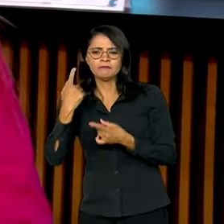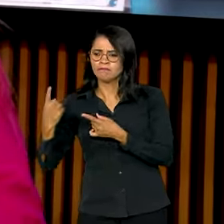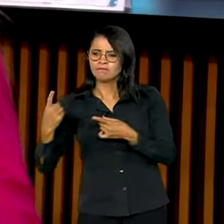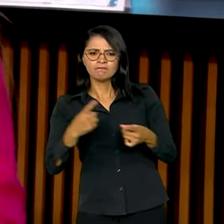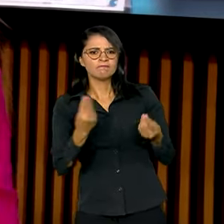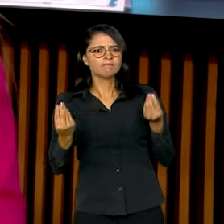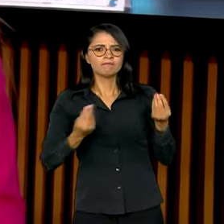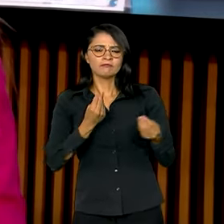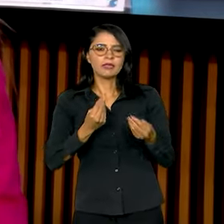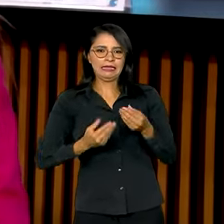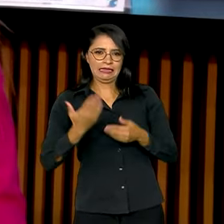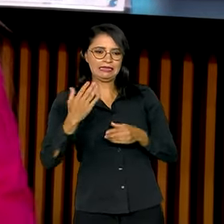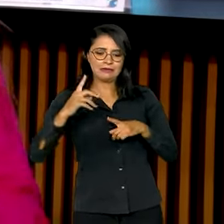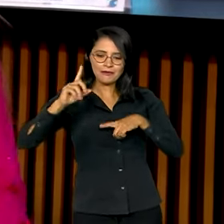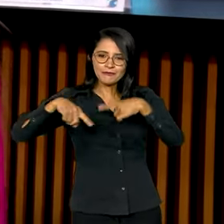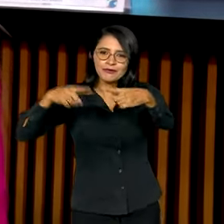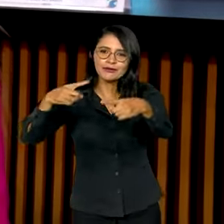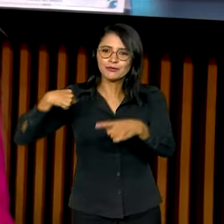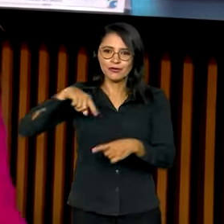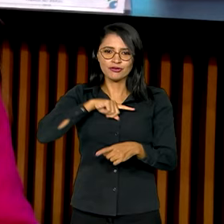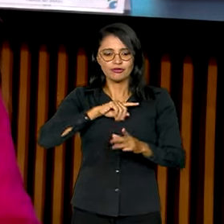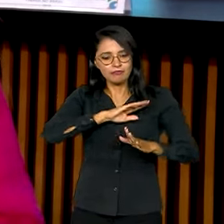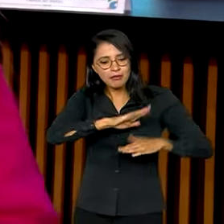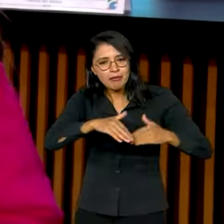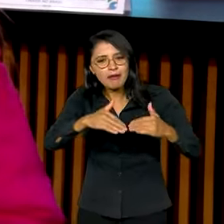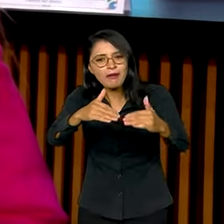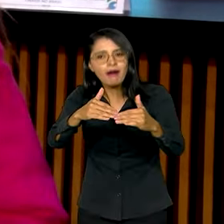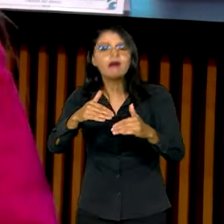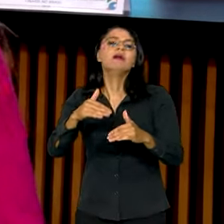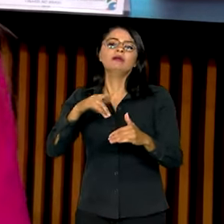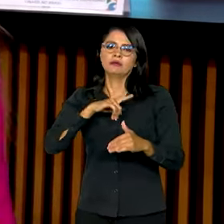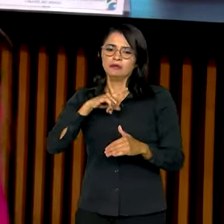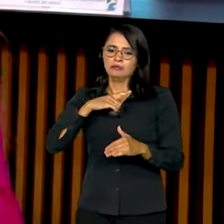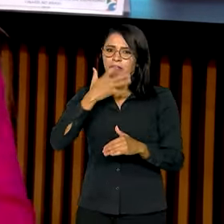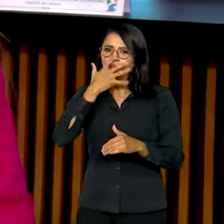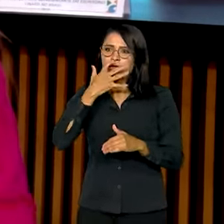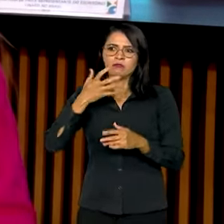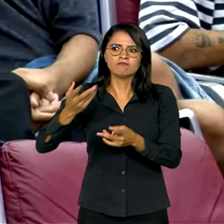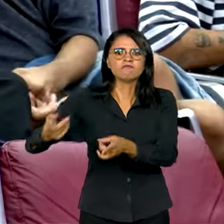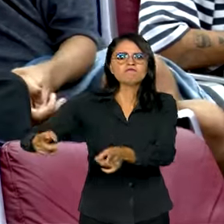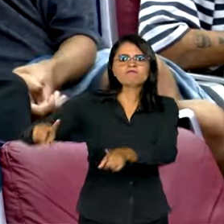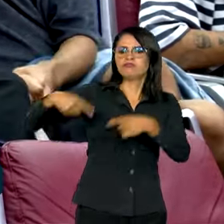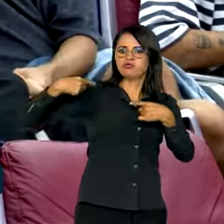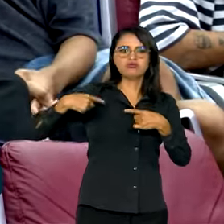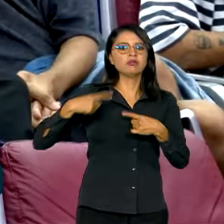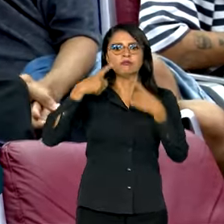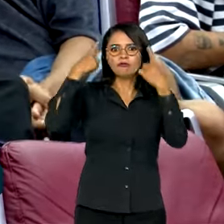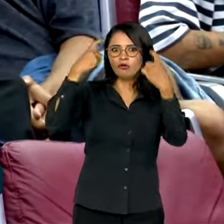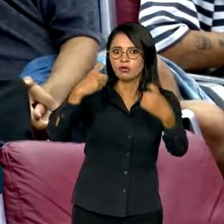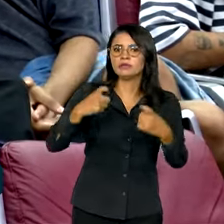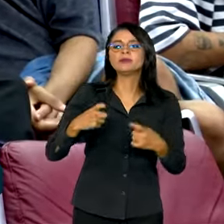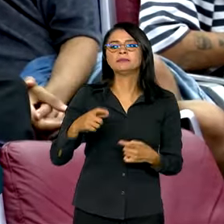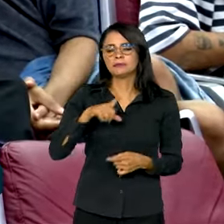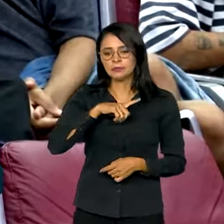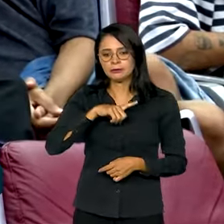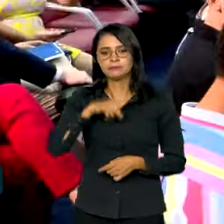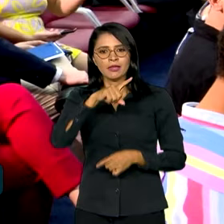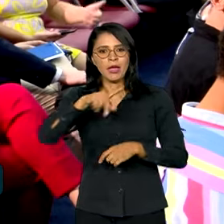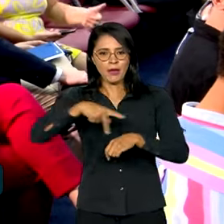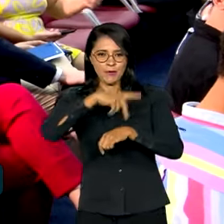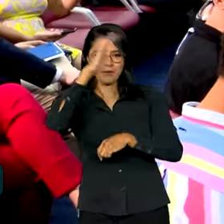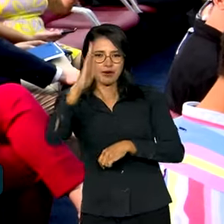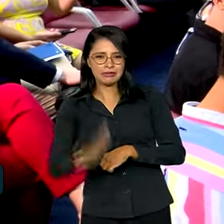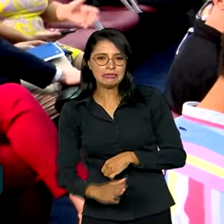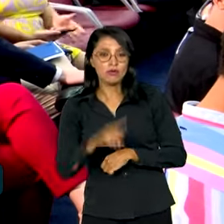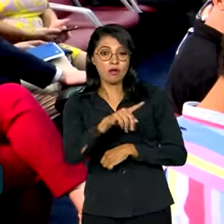diante desse avanço. À medida que nós avançamos, há uma reação extremamente violenta. O Brasil permanece sendo o país